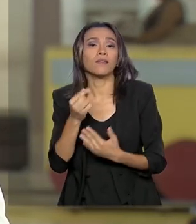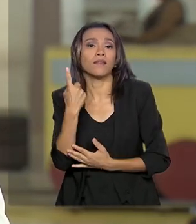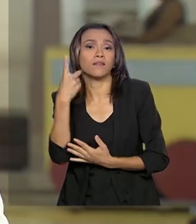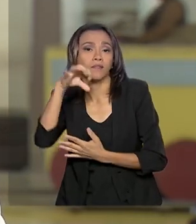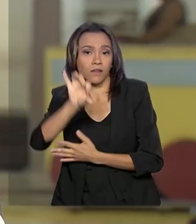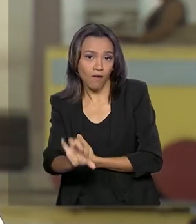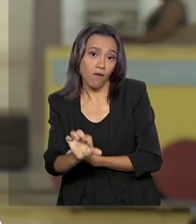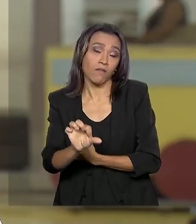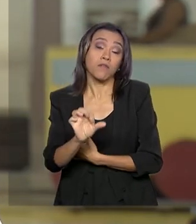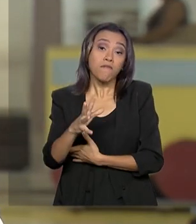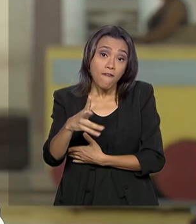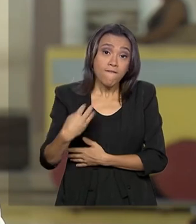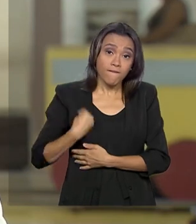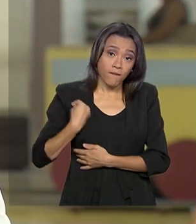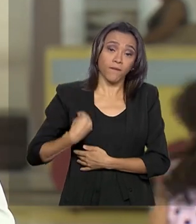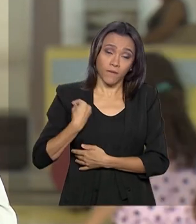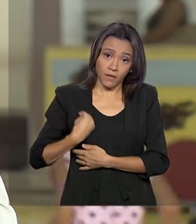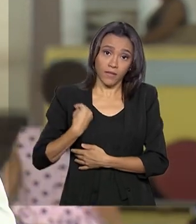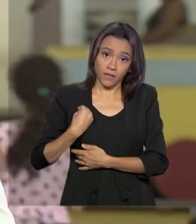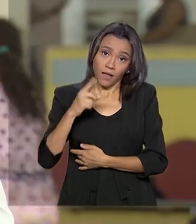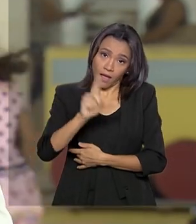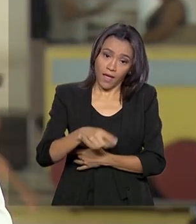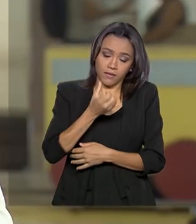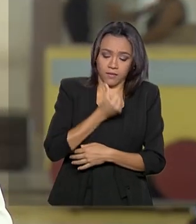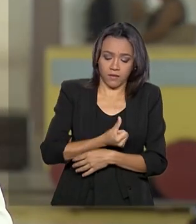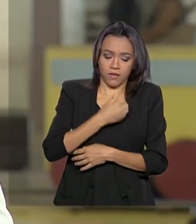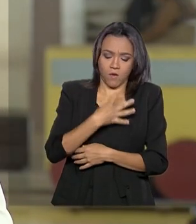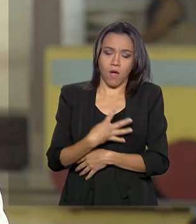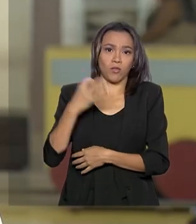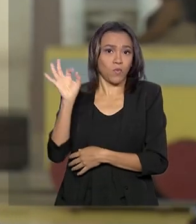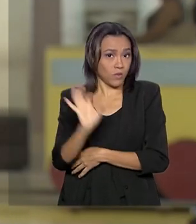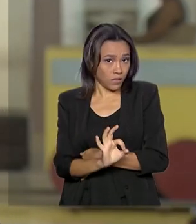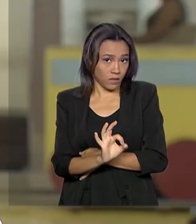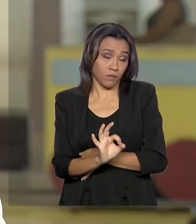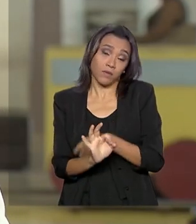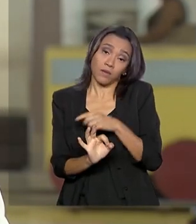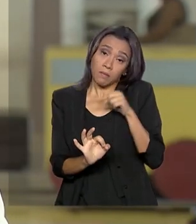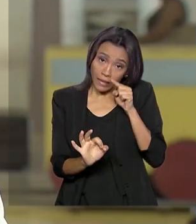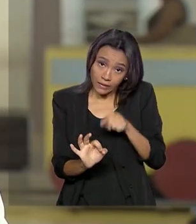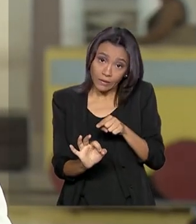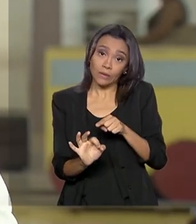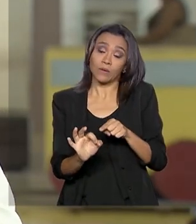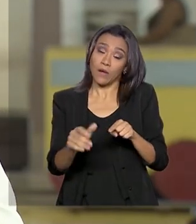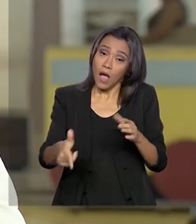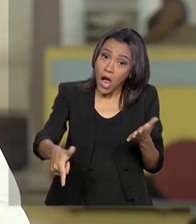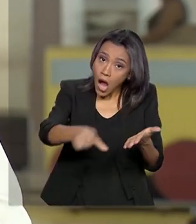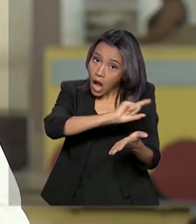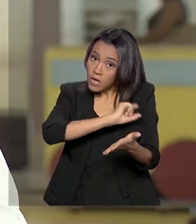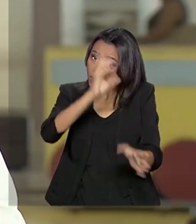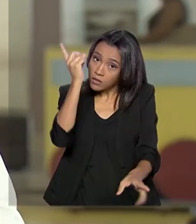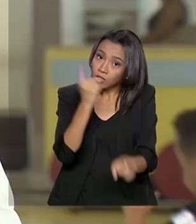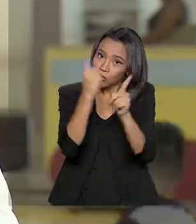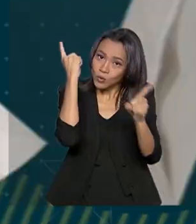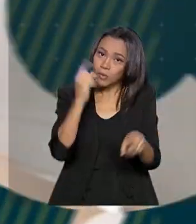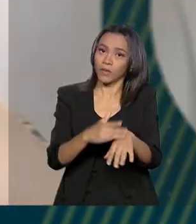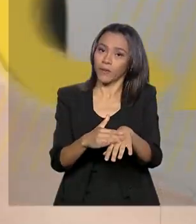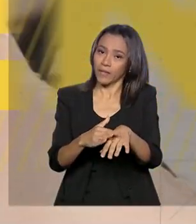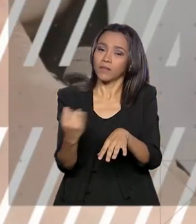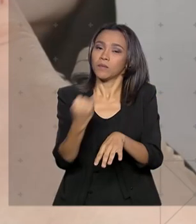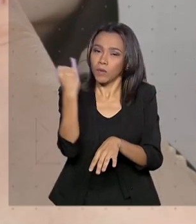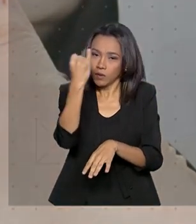A taxa de sobrevida média no país é de 64% e para isso o diagnóstico precoce é fundamental.